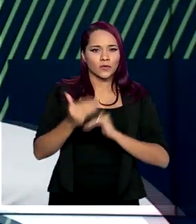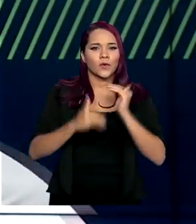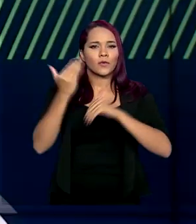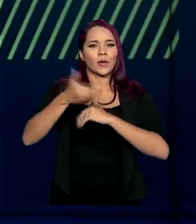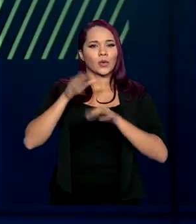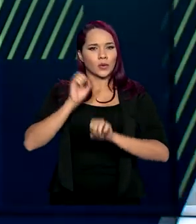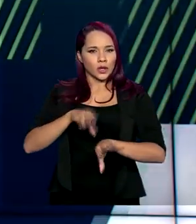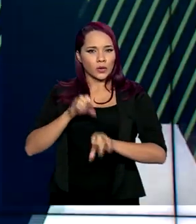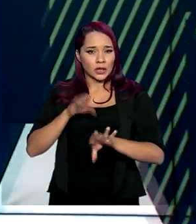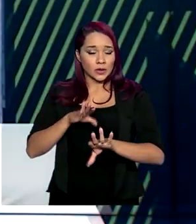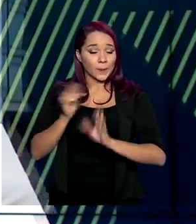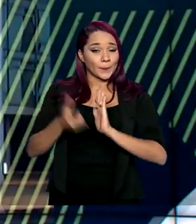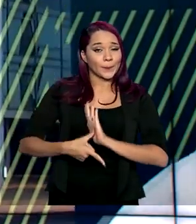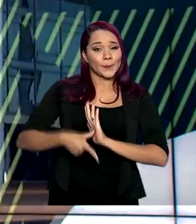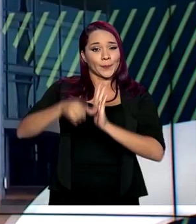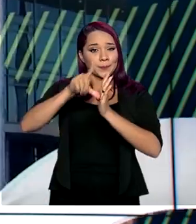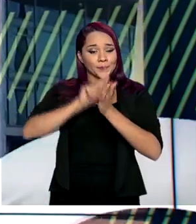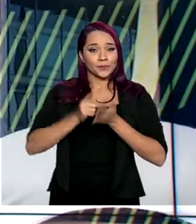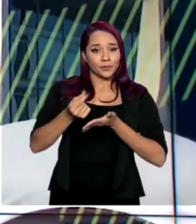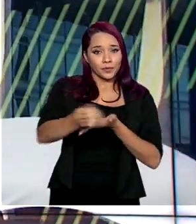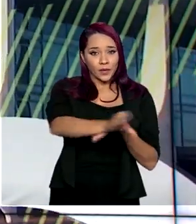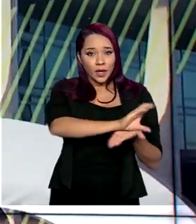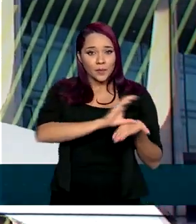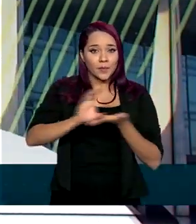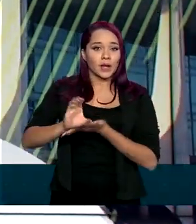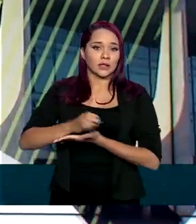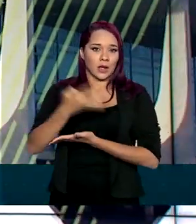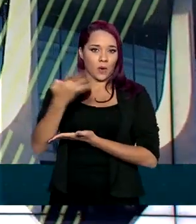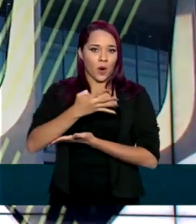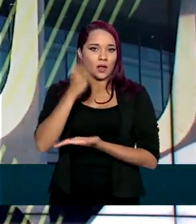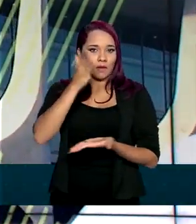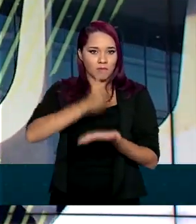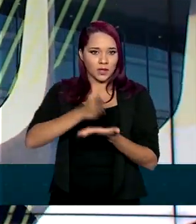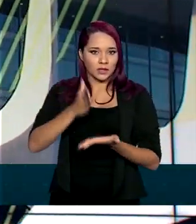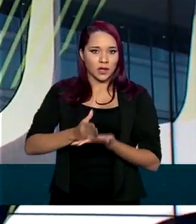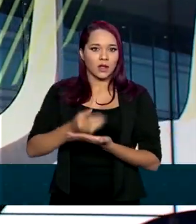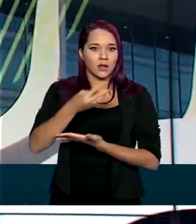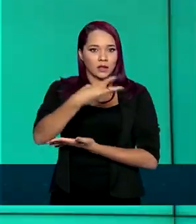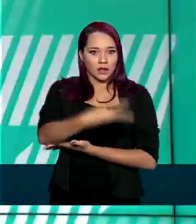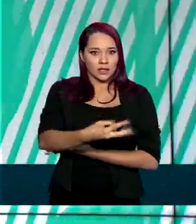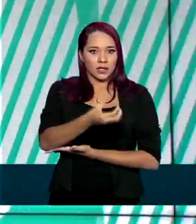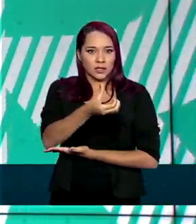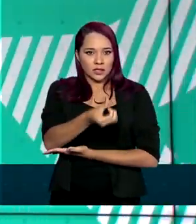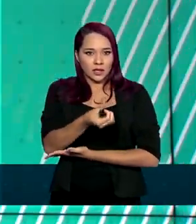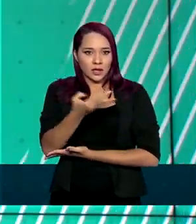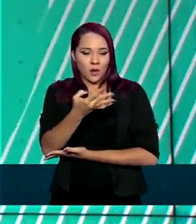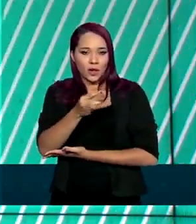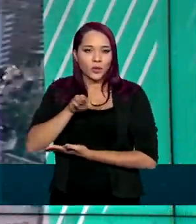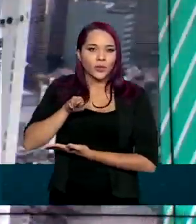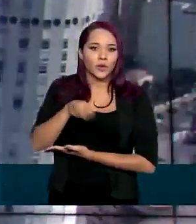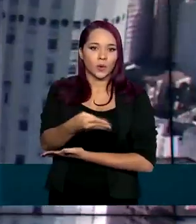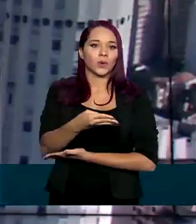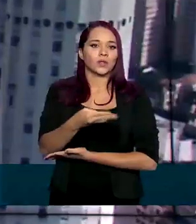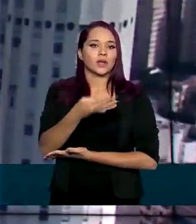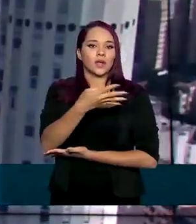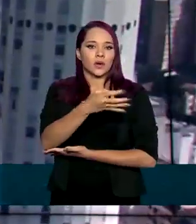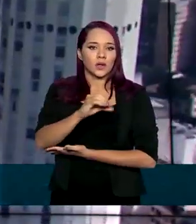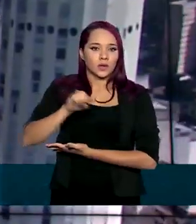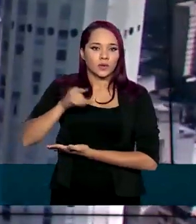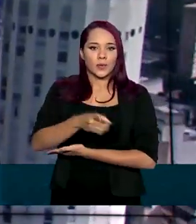Educação antecipou o repasse da quarta parcela de R$ 364,4 milhões